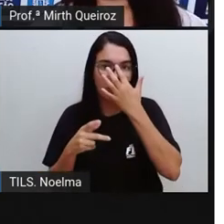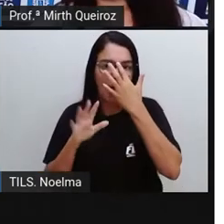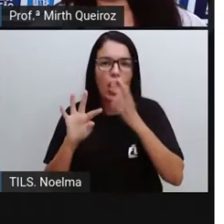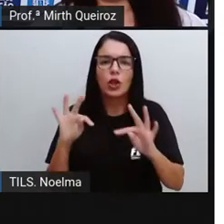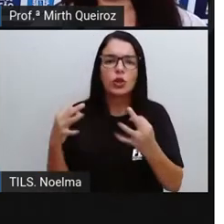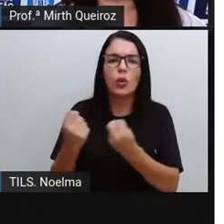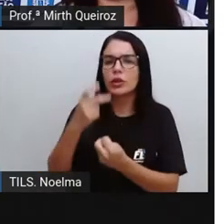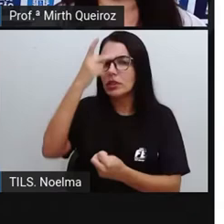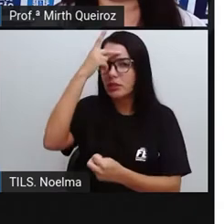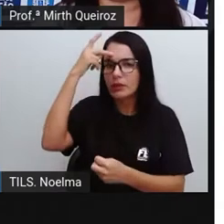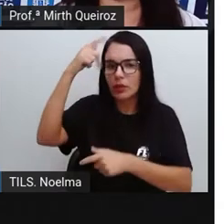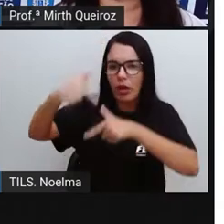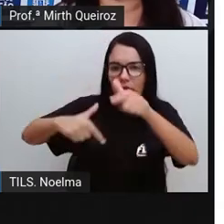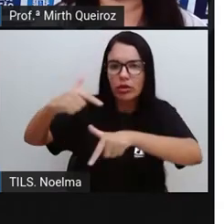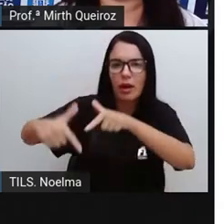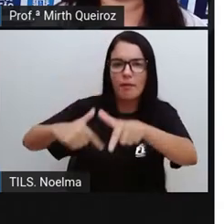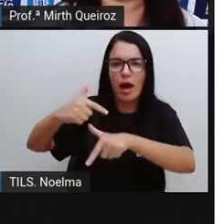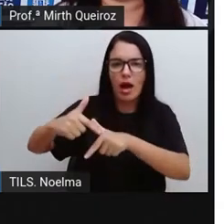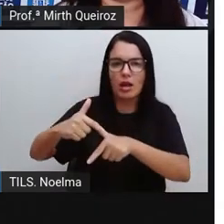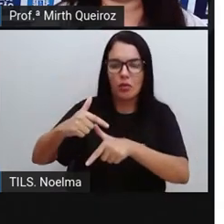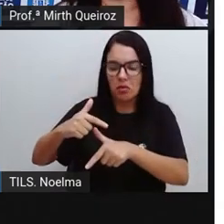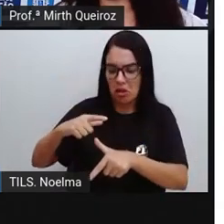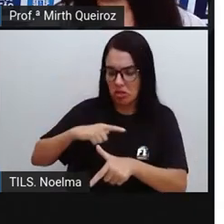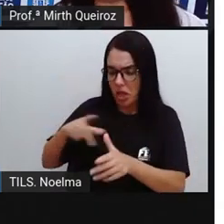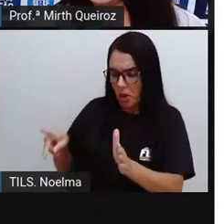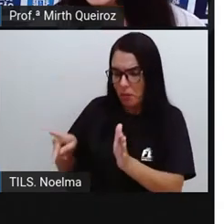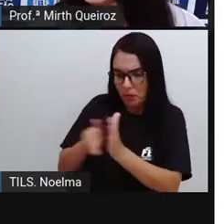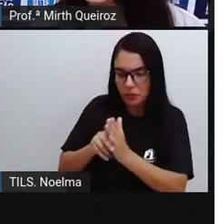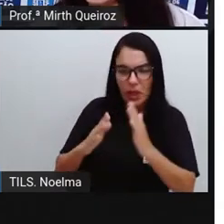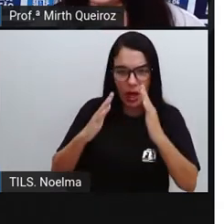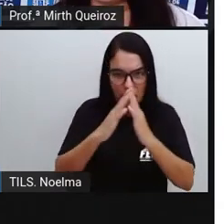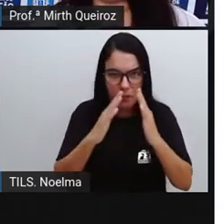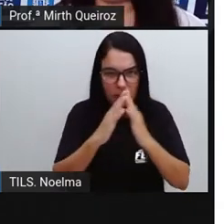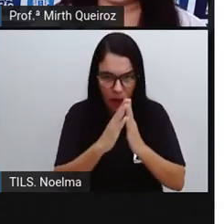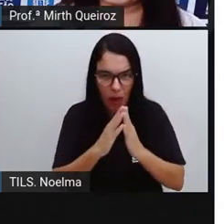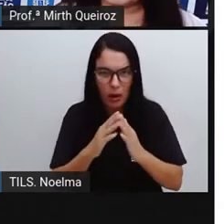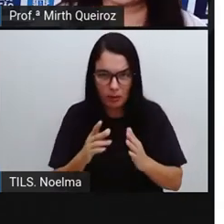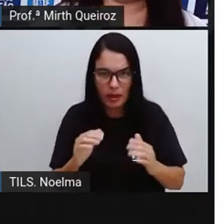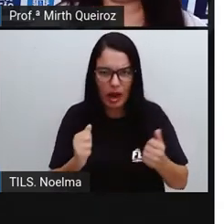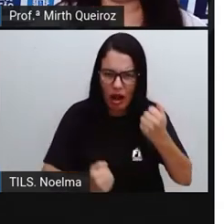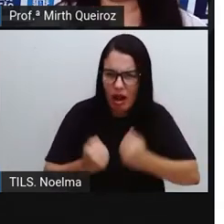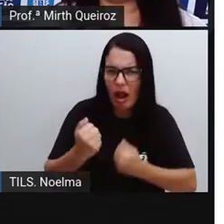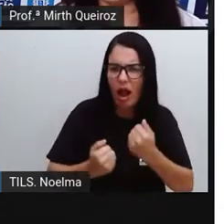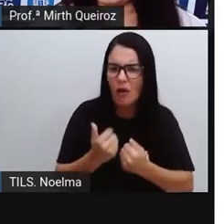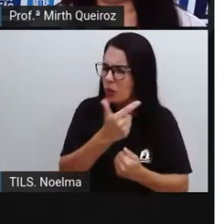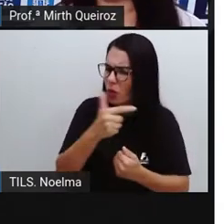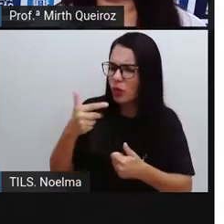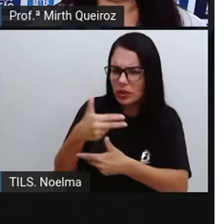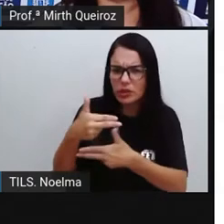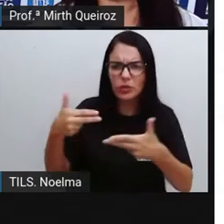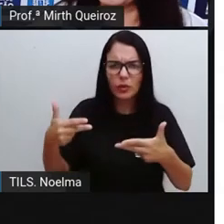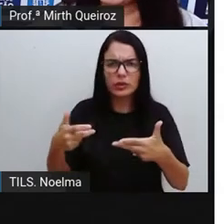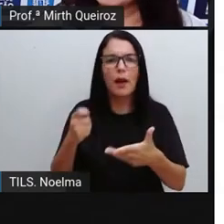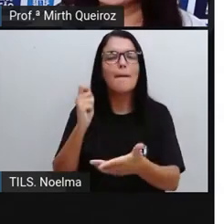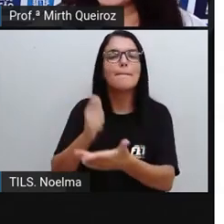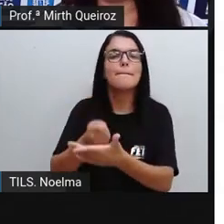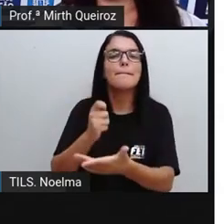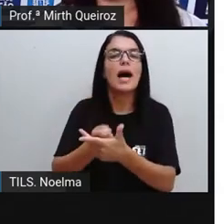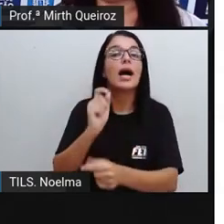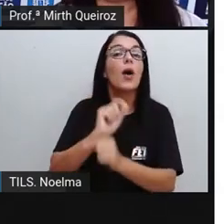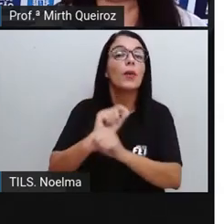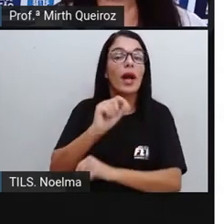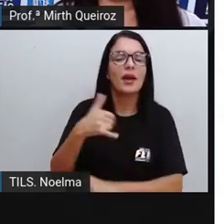Todas as pessoas que trabalham Possuem casa própria, carro e outros bens Pagam